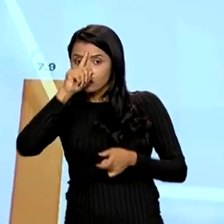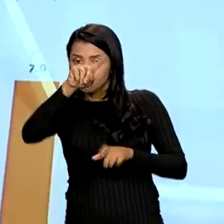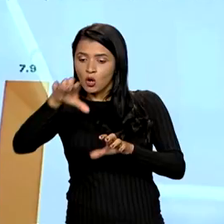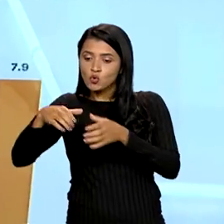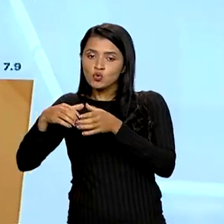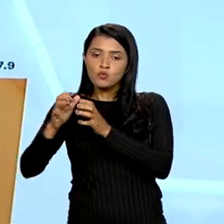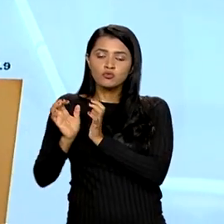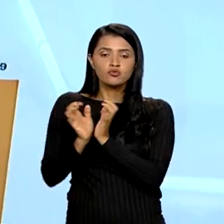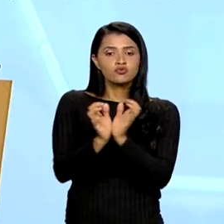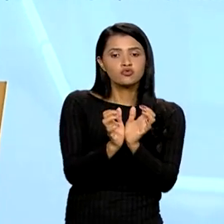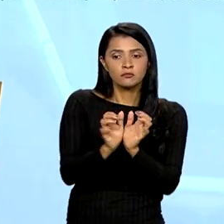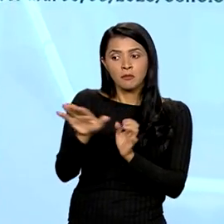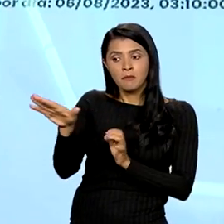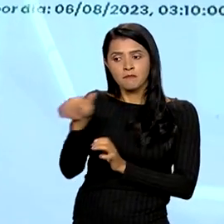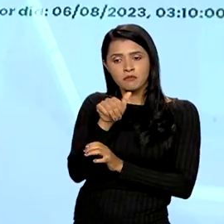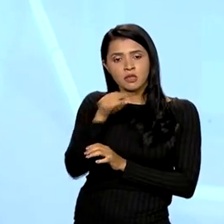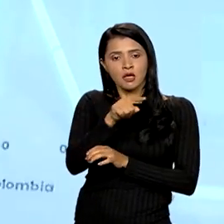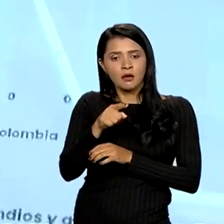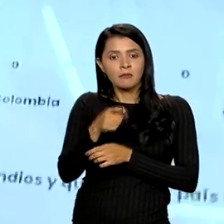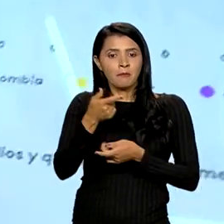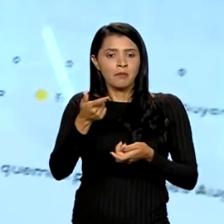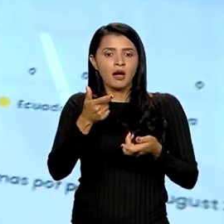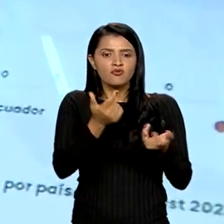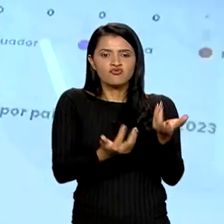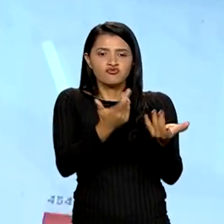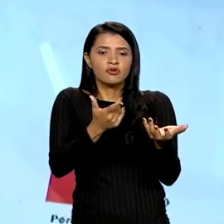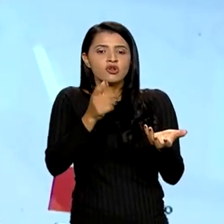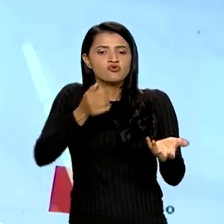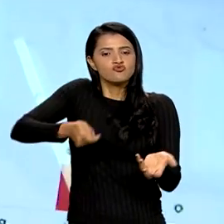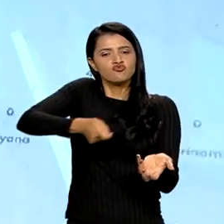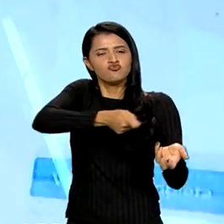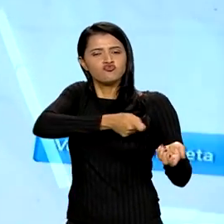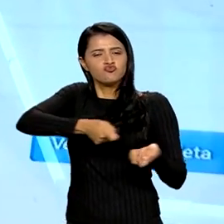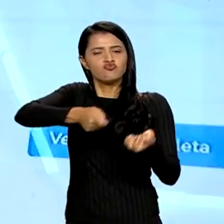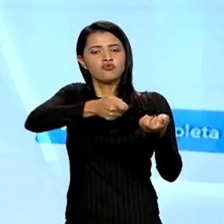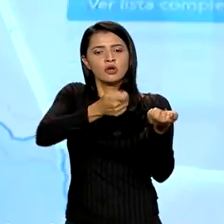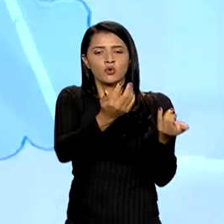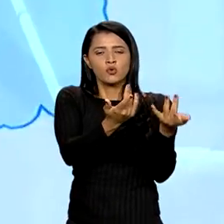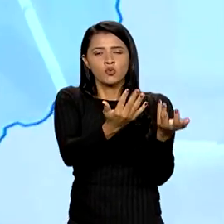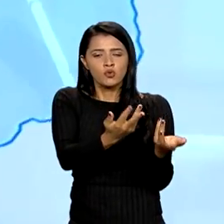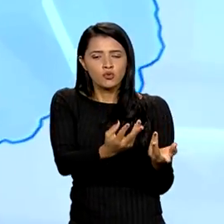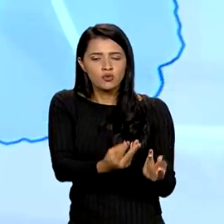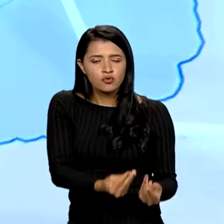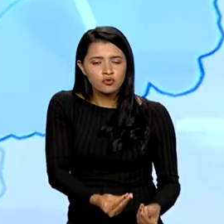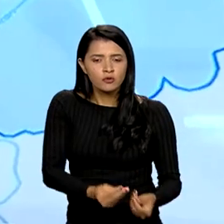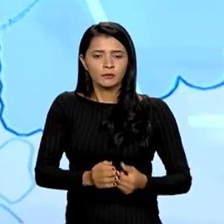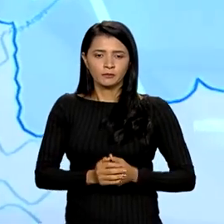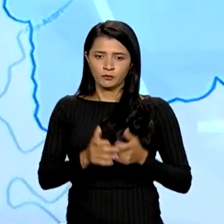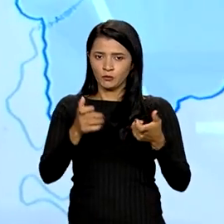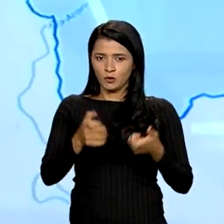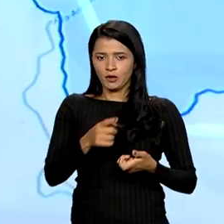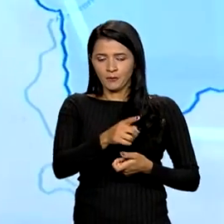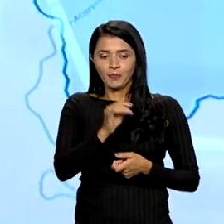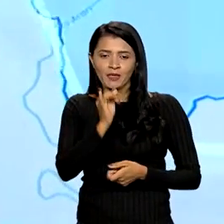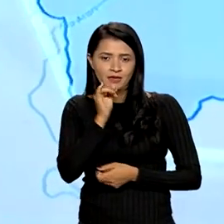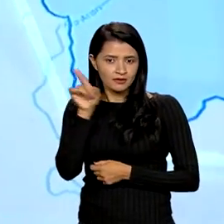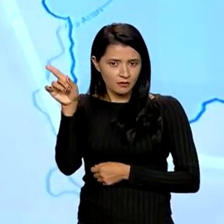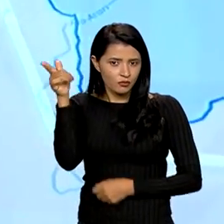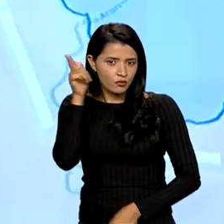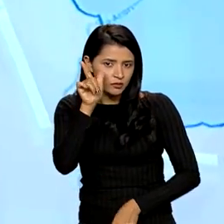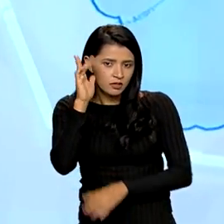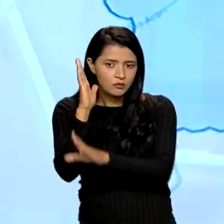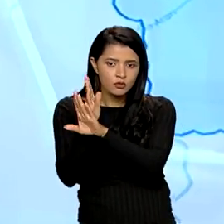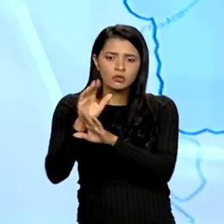equipe, acionar uma equipe em terra, para combater esses incêndios no local. Aqui, por exemplo, nós conseguimos